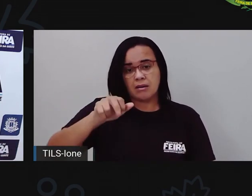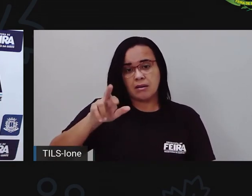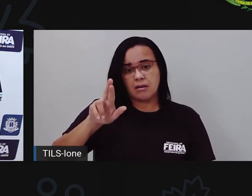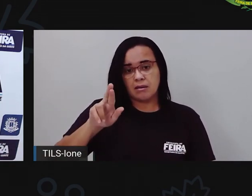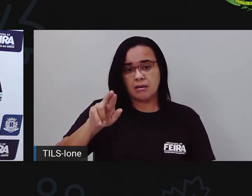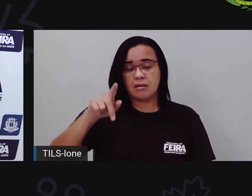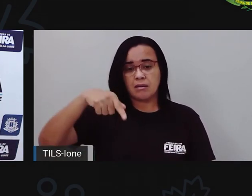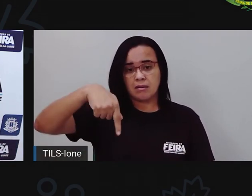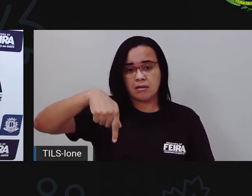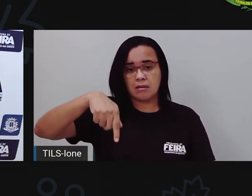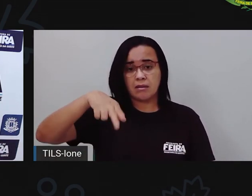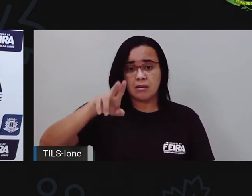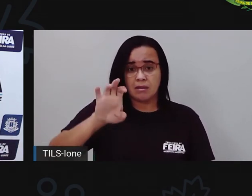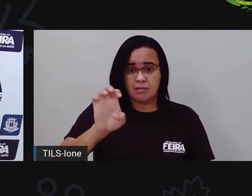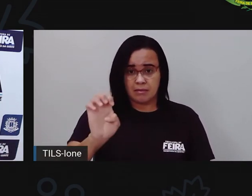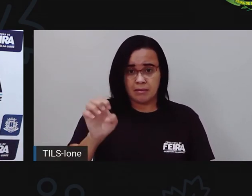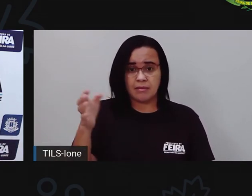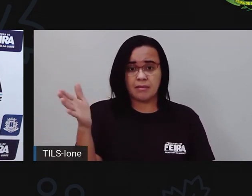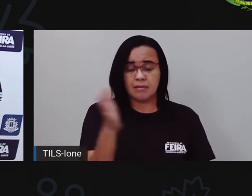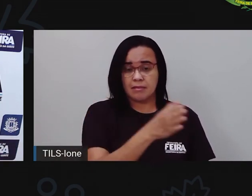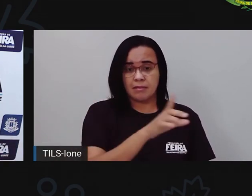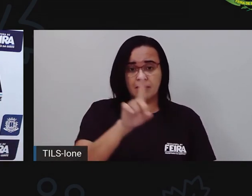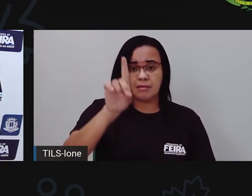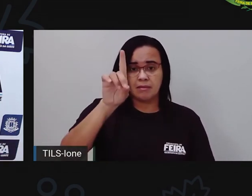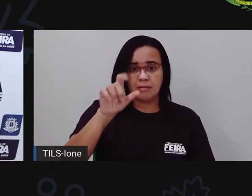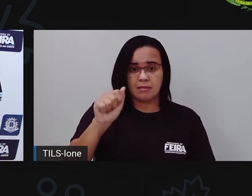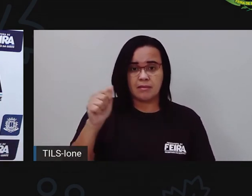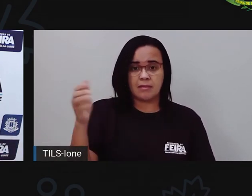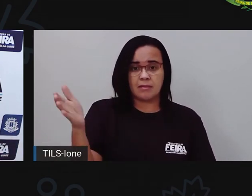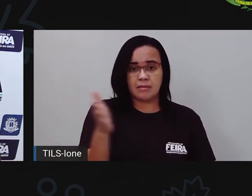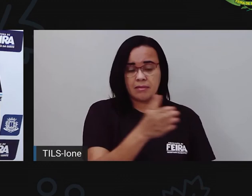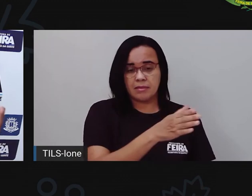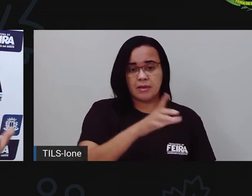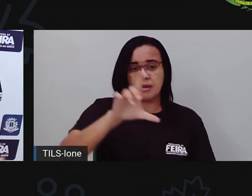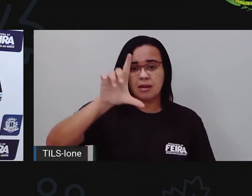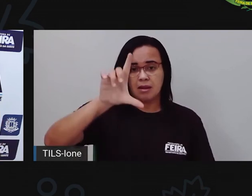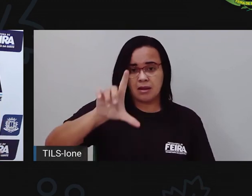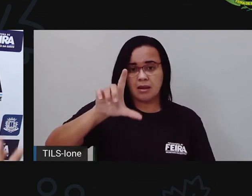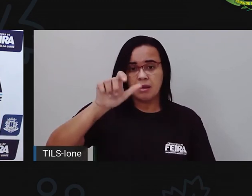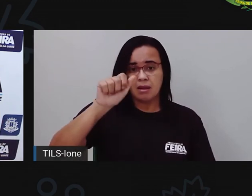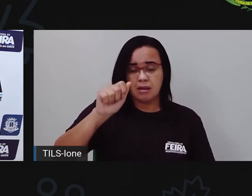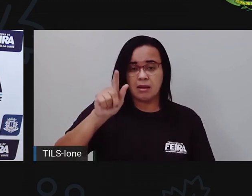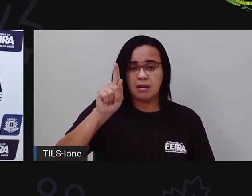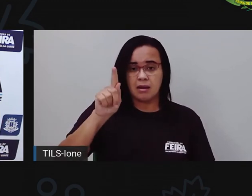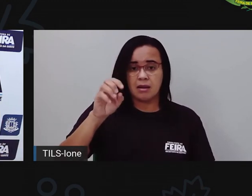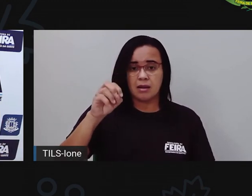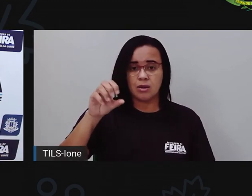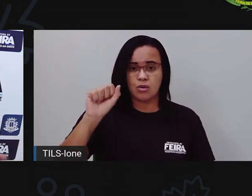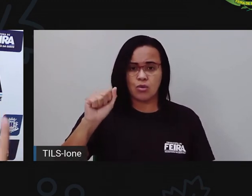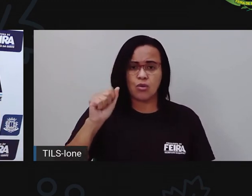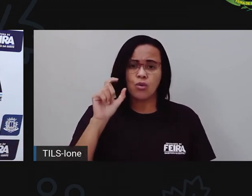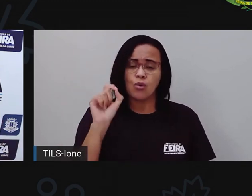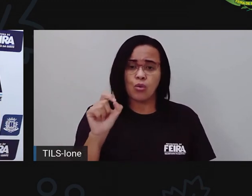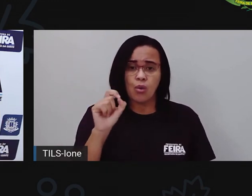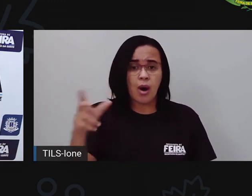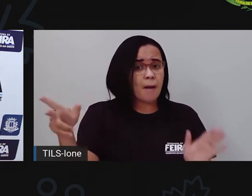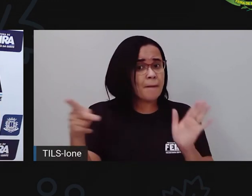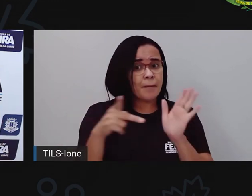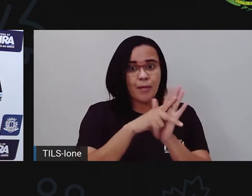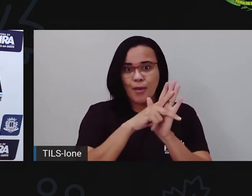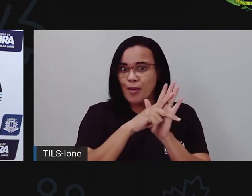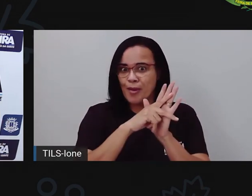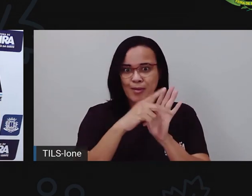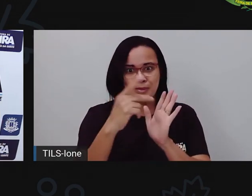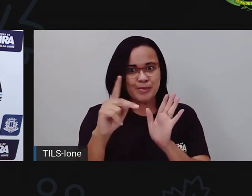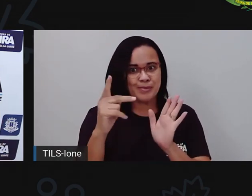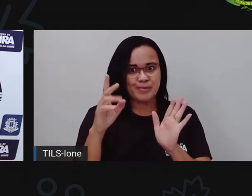vai mudar na casinha deles. Deixa eles lá, né? Tentem cuidar apenas dos animais domésticos, aqueles que